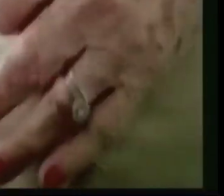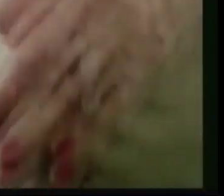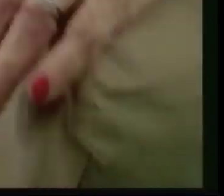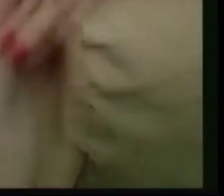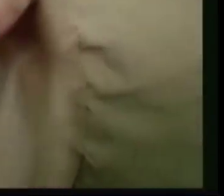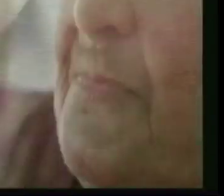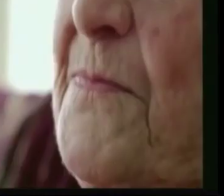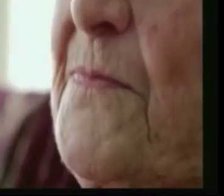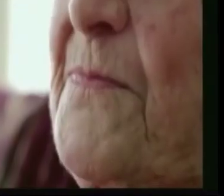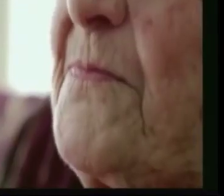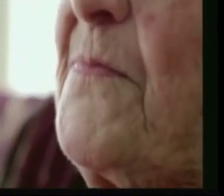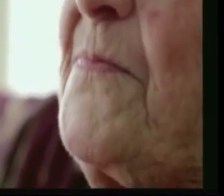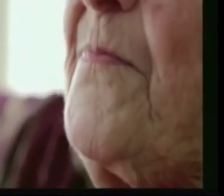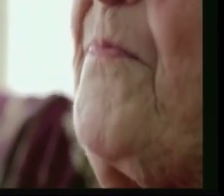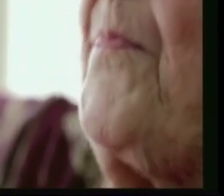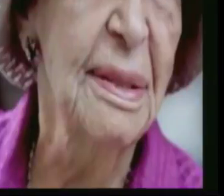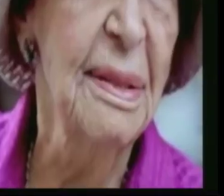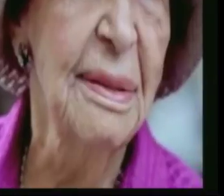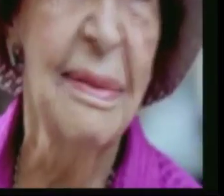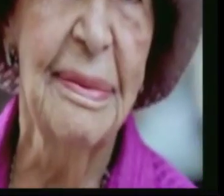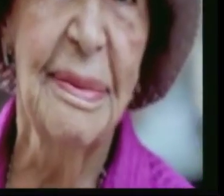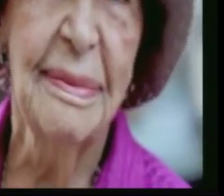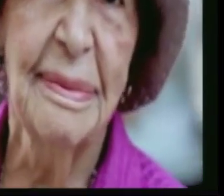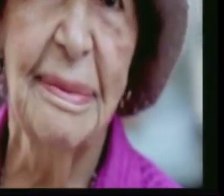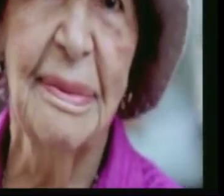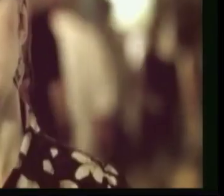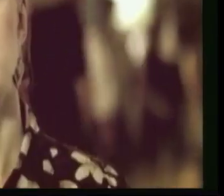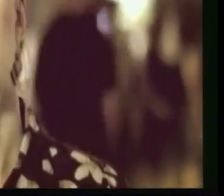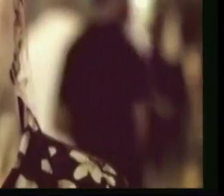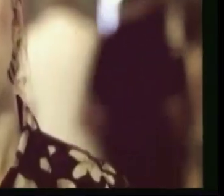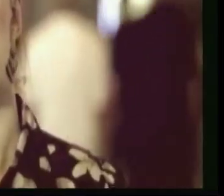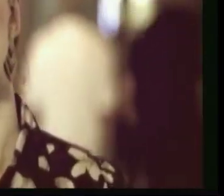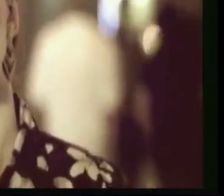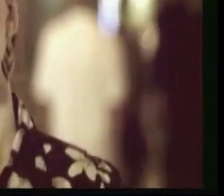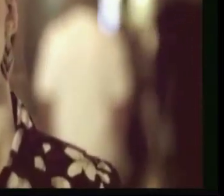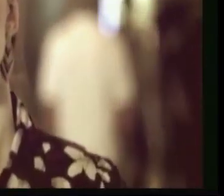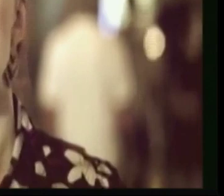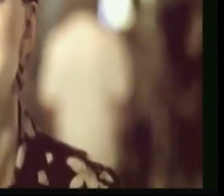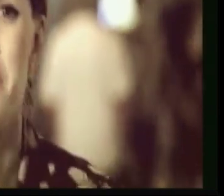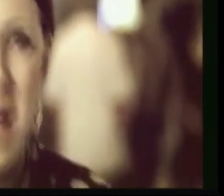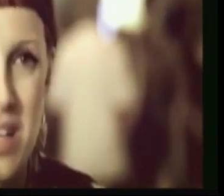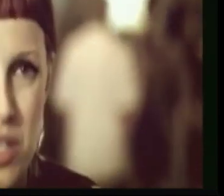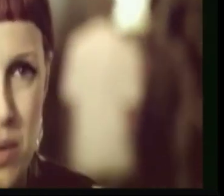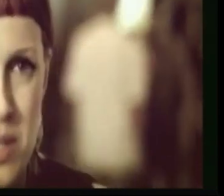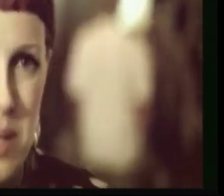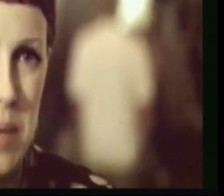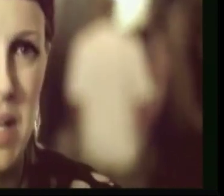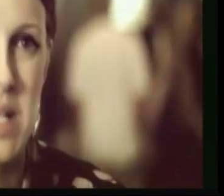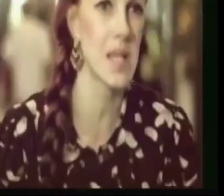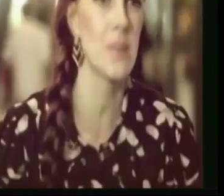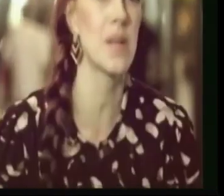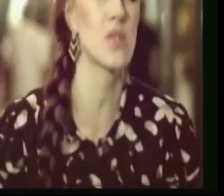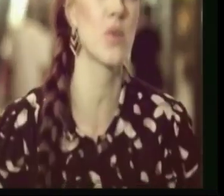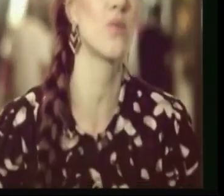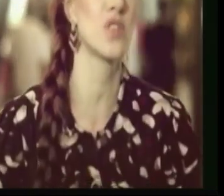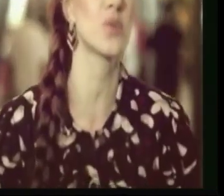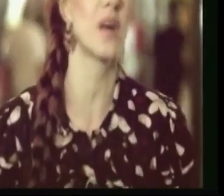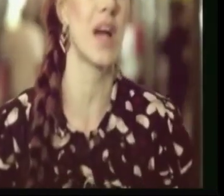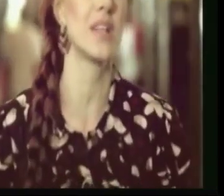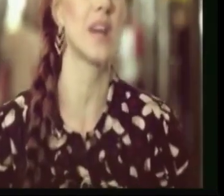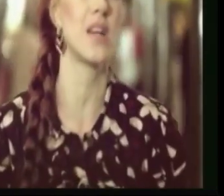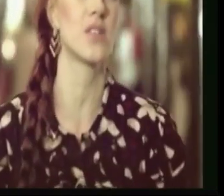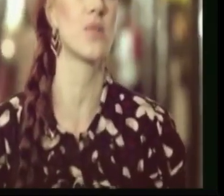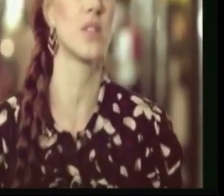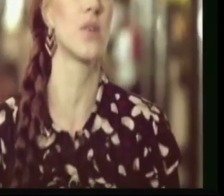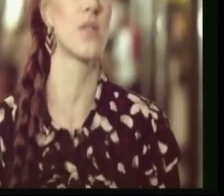respeito, e tivesse a conquista desse espaço por isso, pela trajetória, e não por ser frágil, assim, porque nem sempre isso